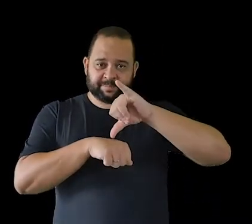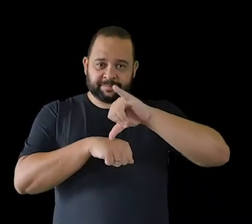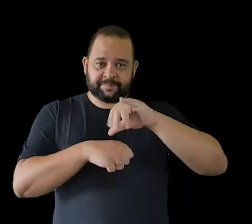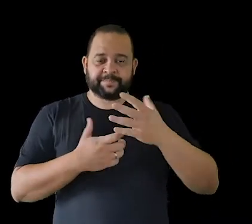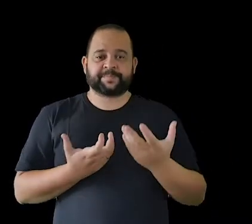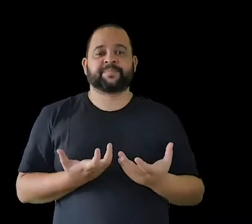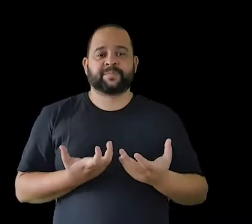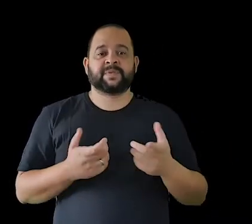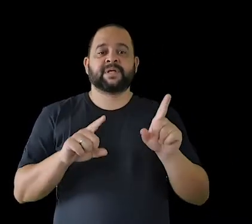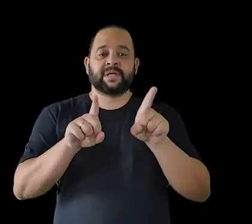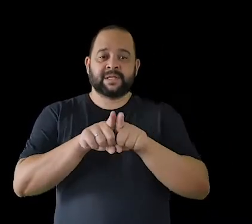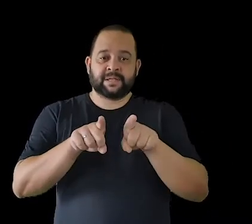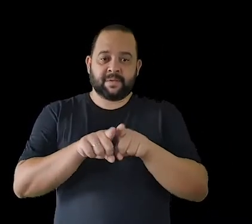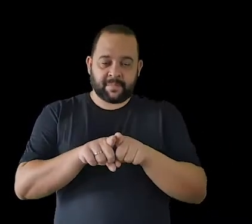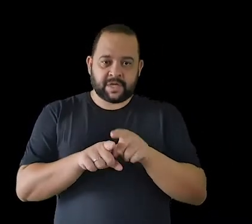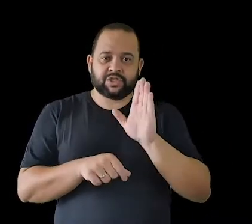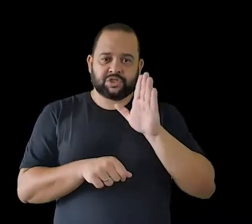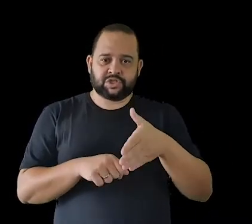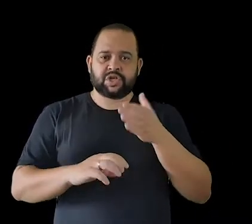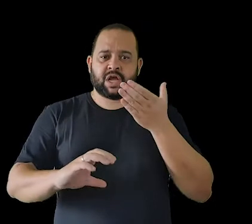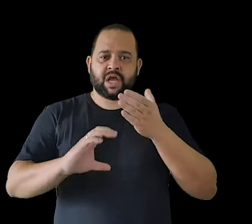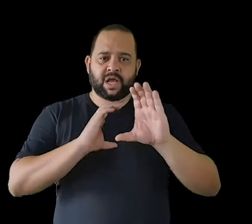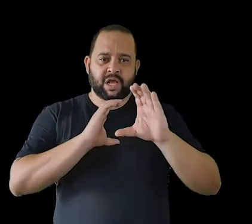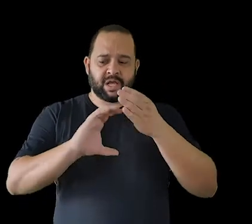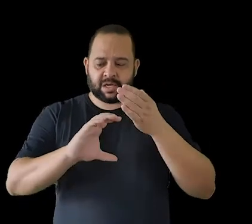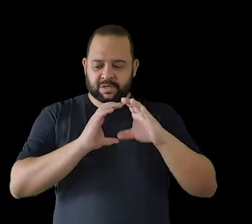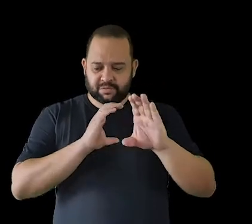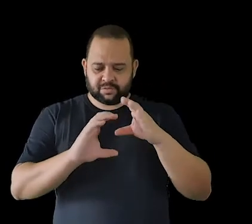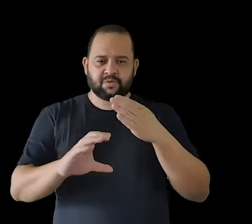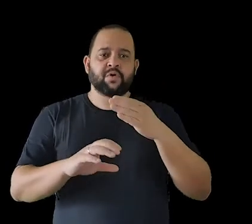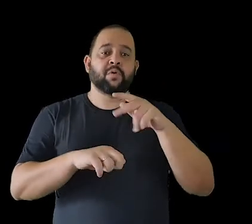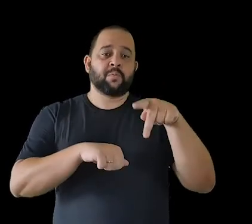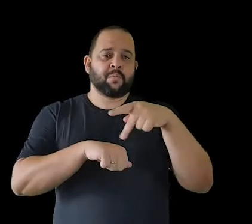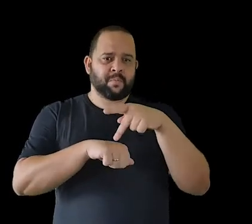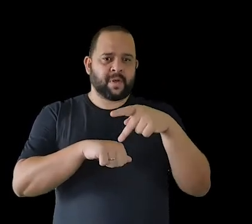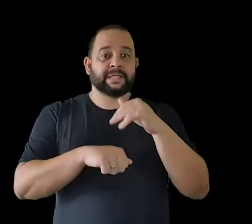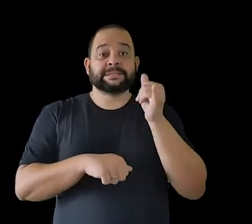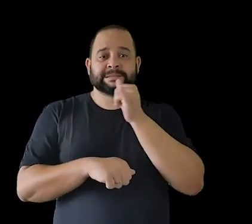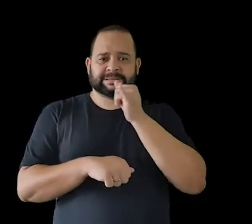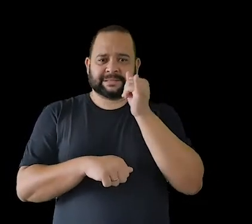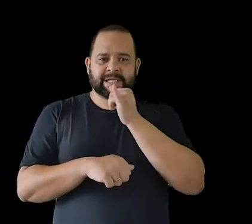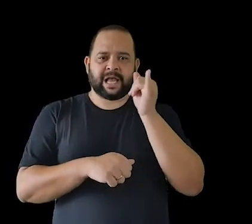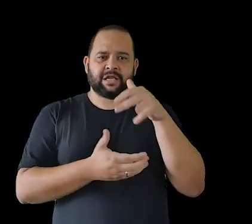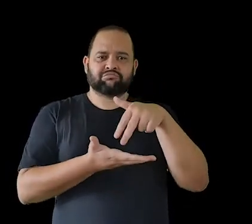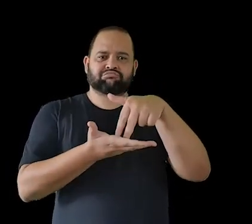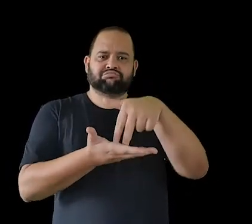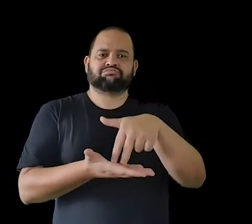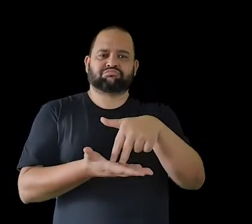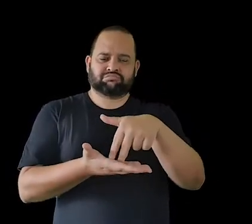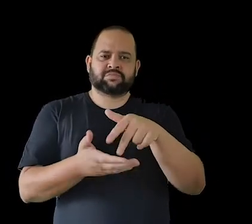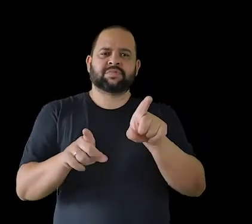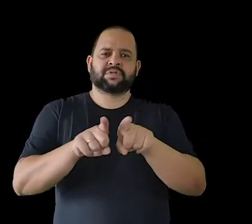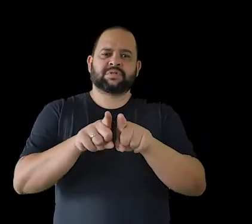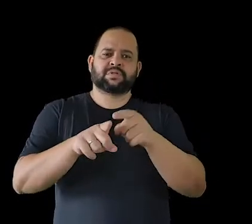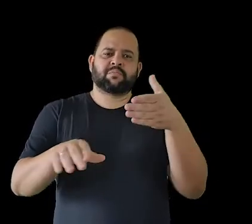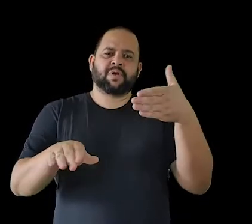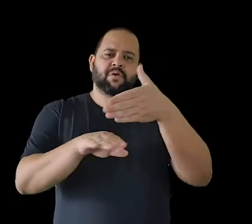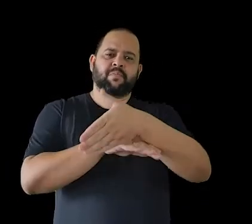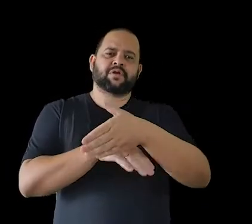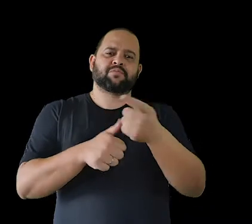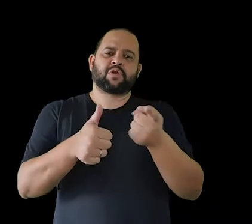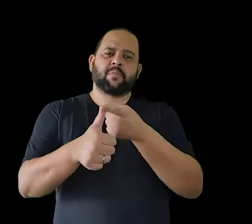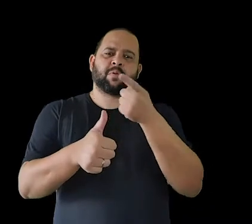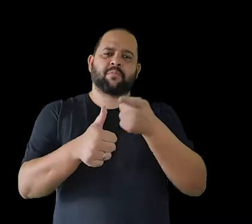Além disso, ela também já cantou a Traviata na Itália, e participou da primeira